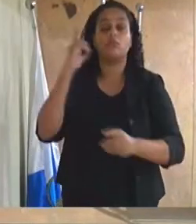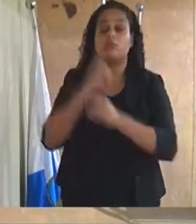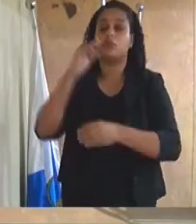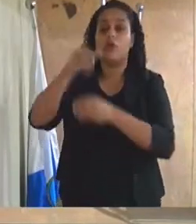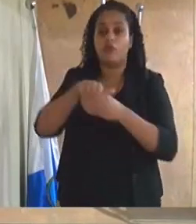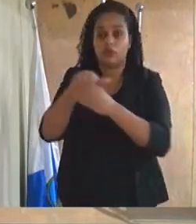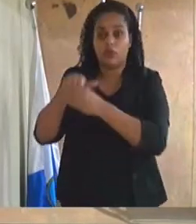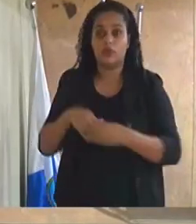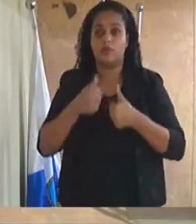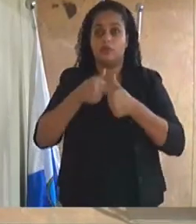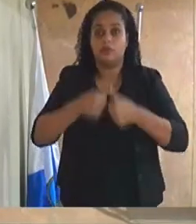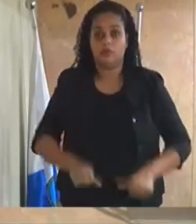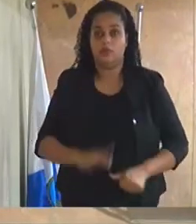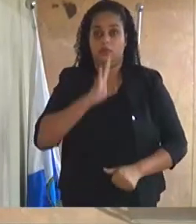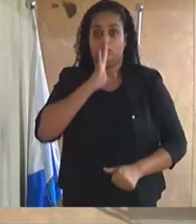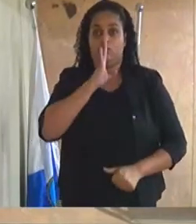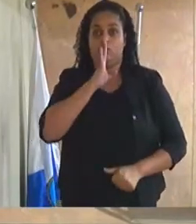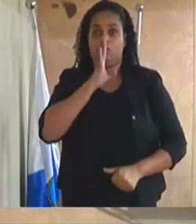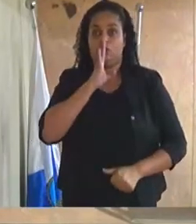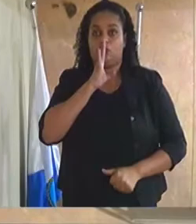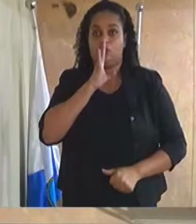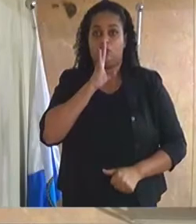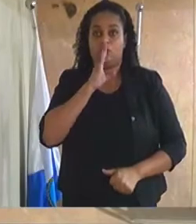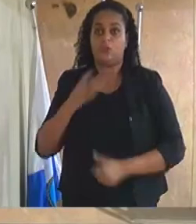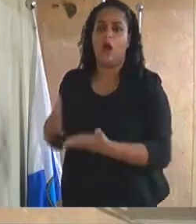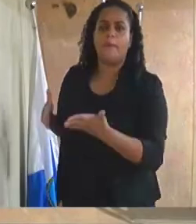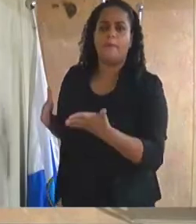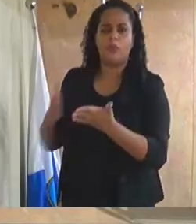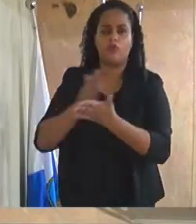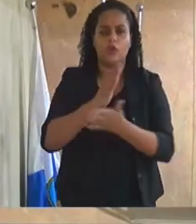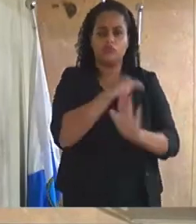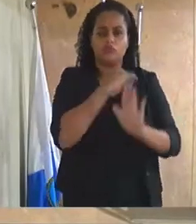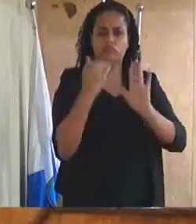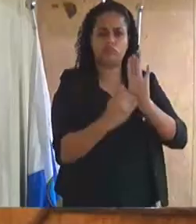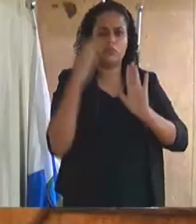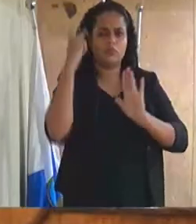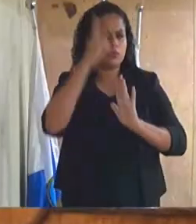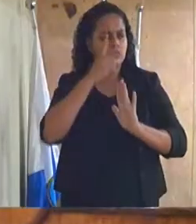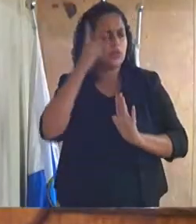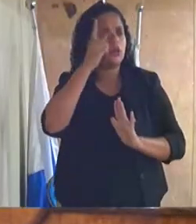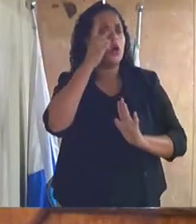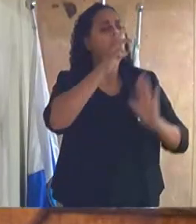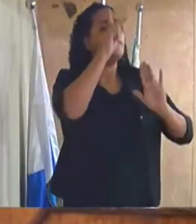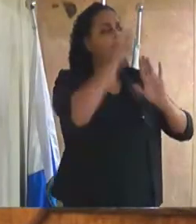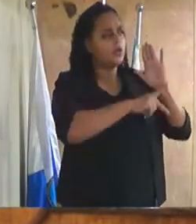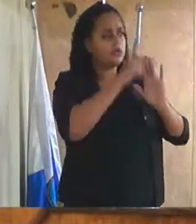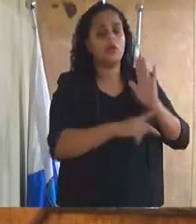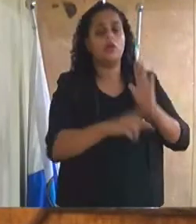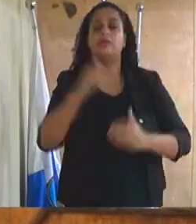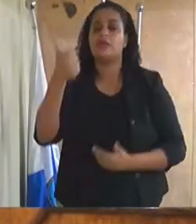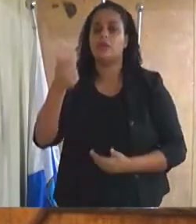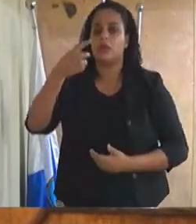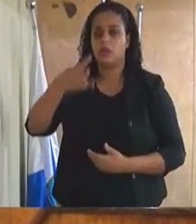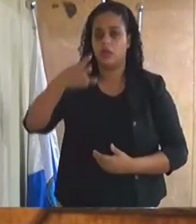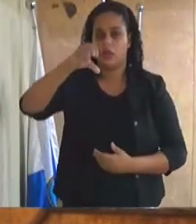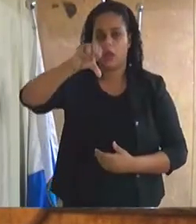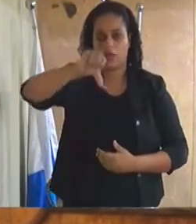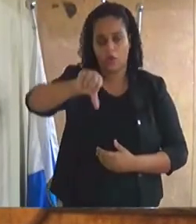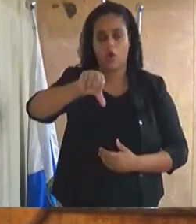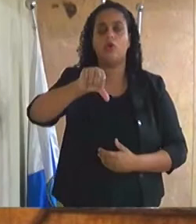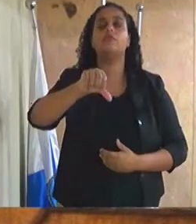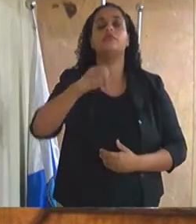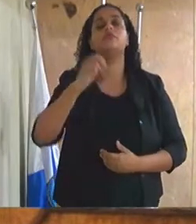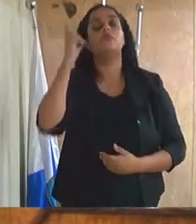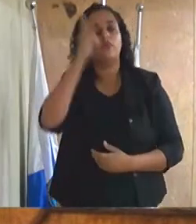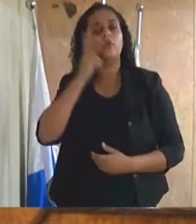vereadores que aprovam permaneçam como estão aprovado por unanimidade projeto de lei número 139 de 2019 do